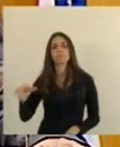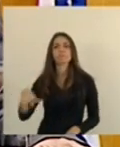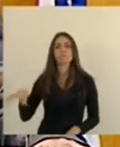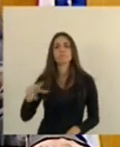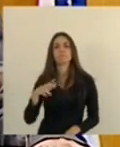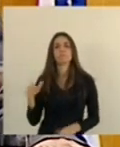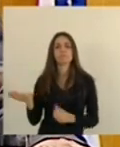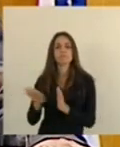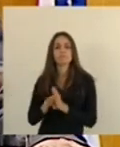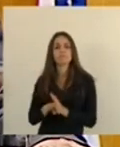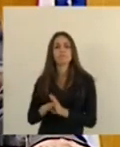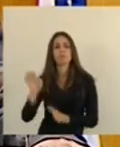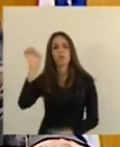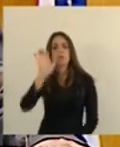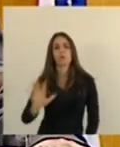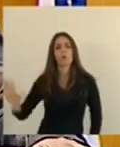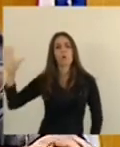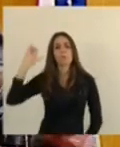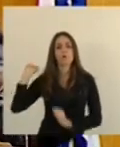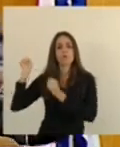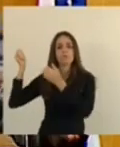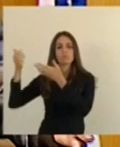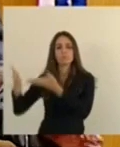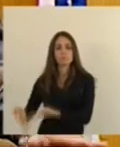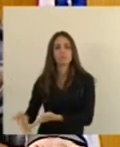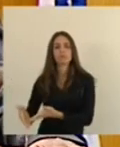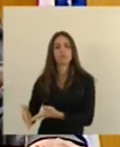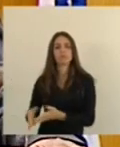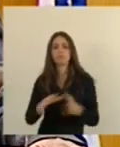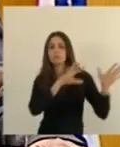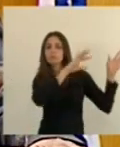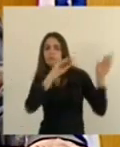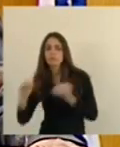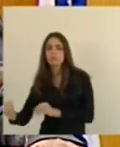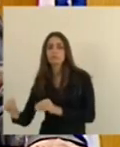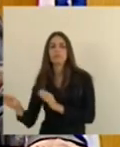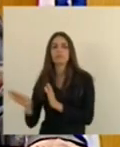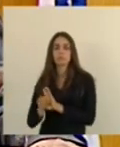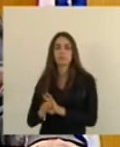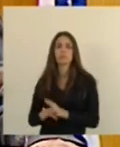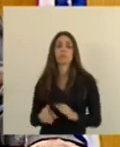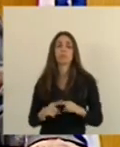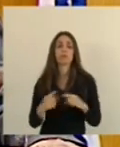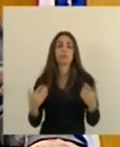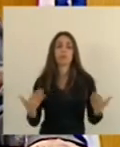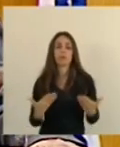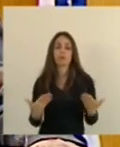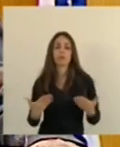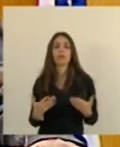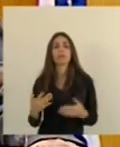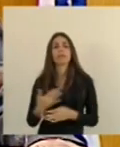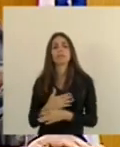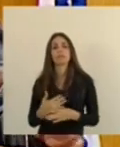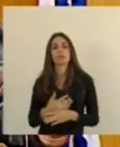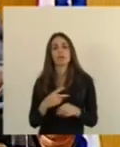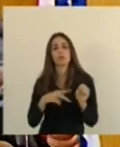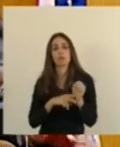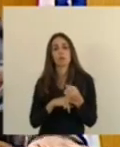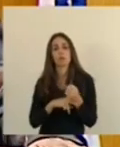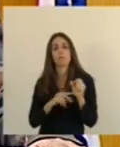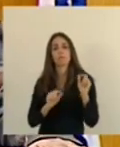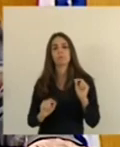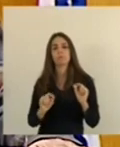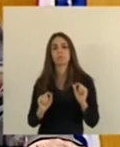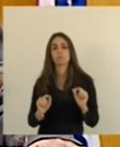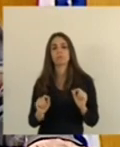Rio Claro, que receberam imigrantes europeus. E hoje a cidade de Guarapari é feita,